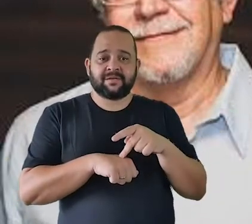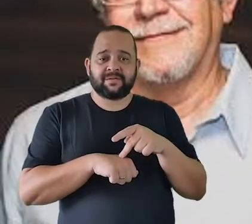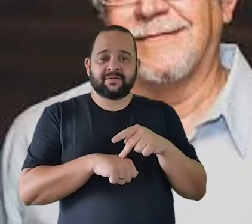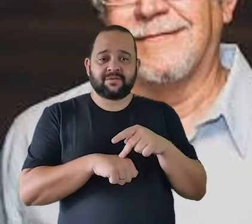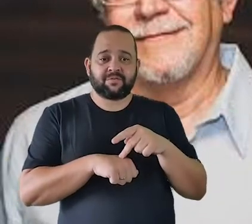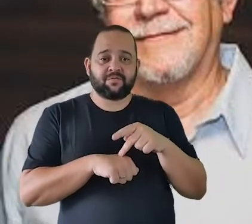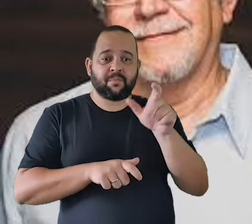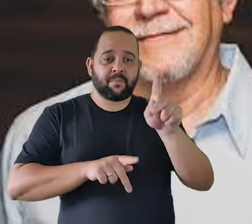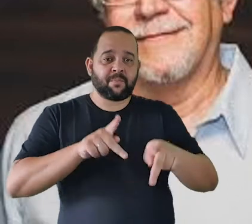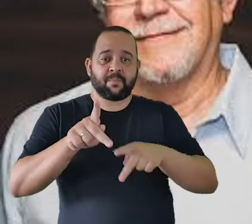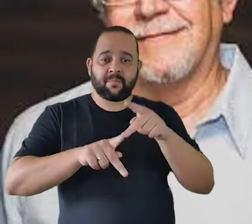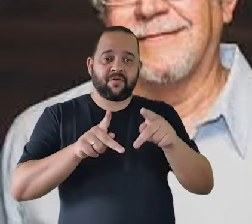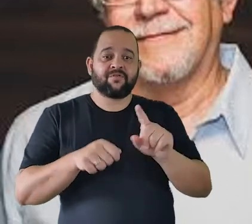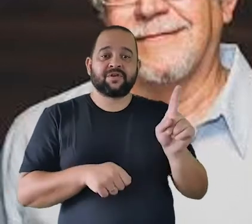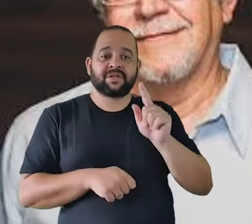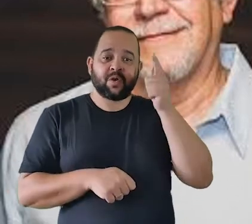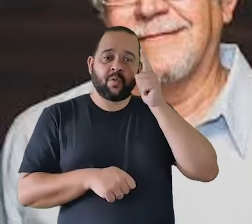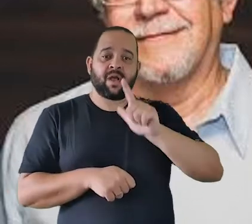língua.